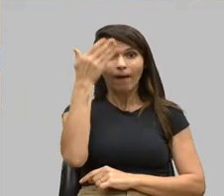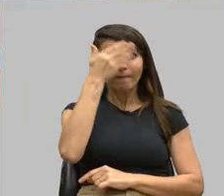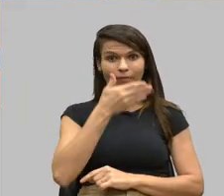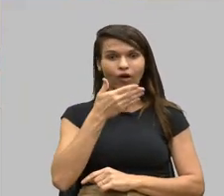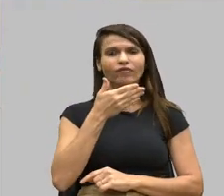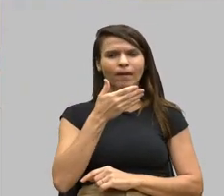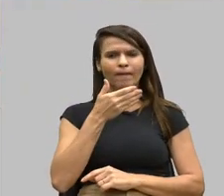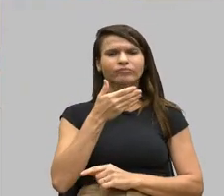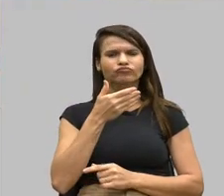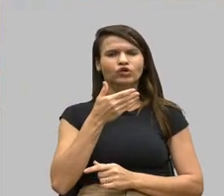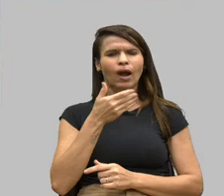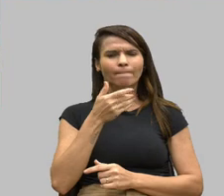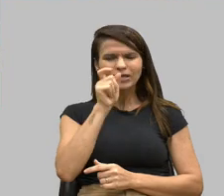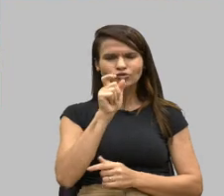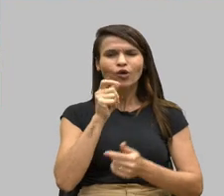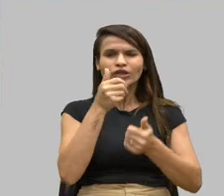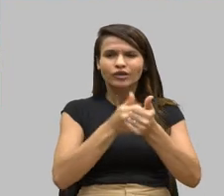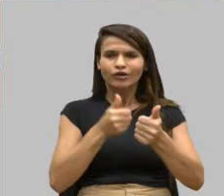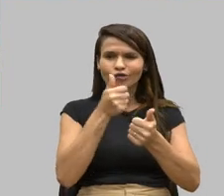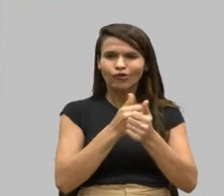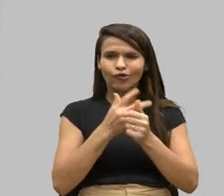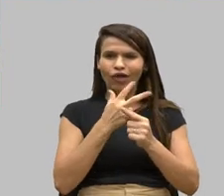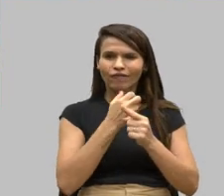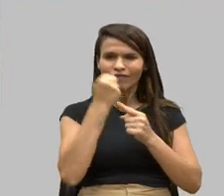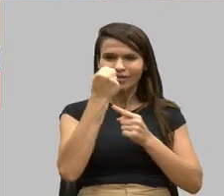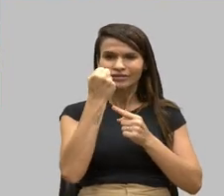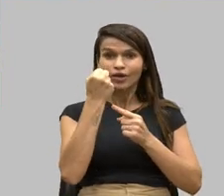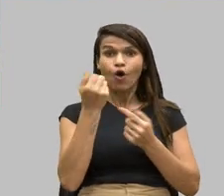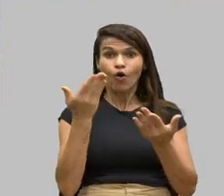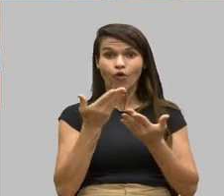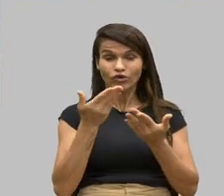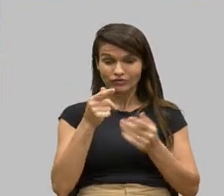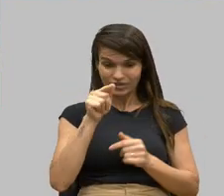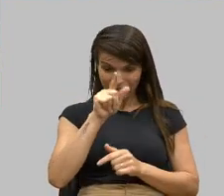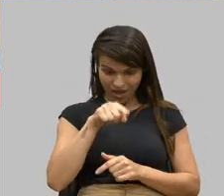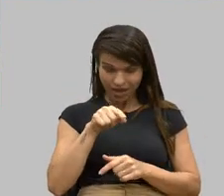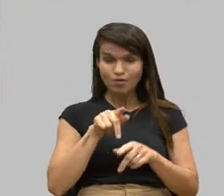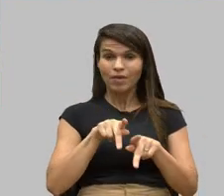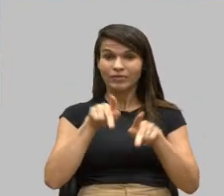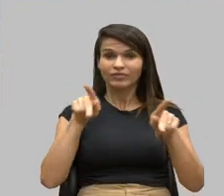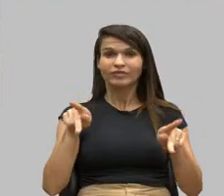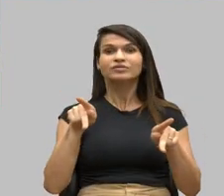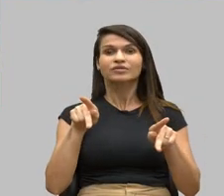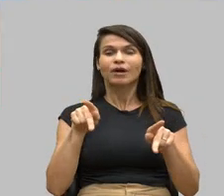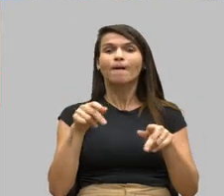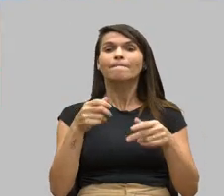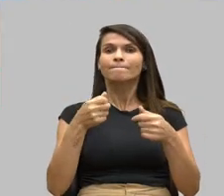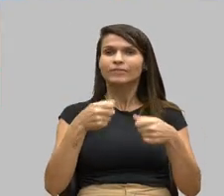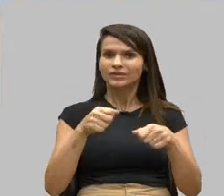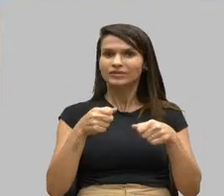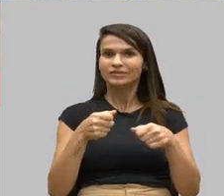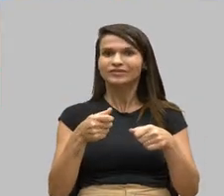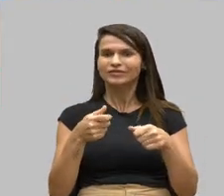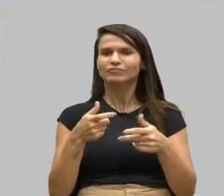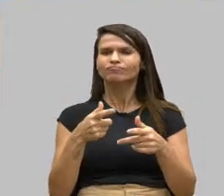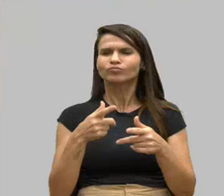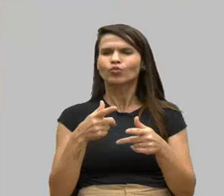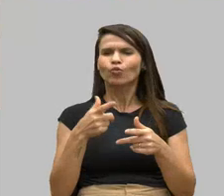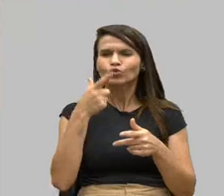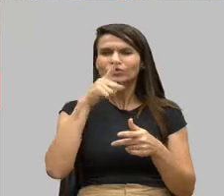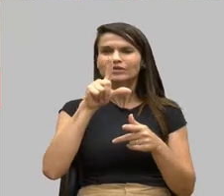vence. E você hoje é uma professora. Você precisa chegar à deputada que você tem potencial.